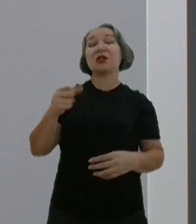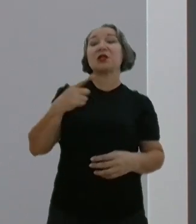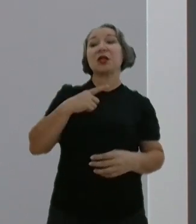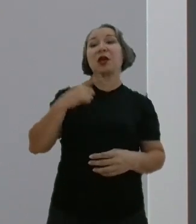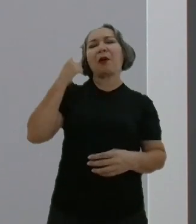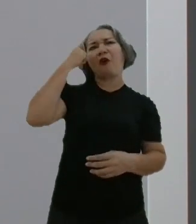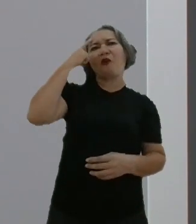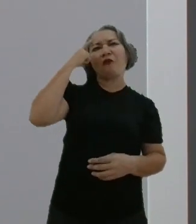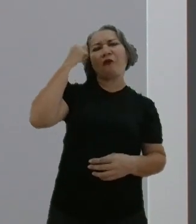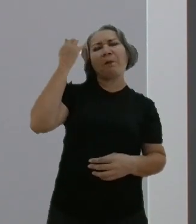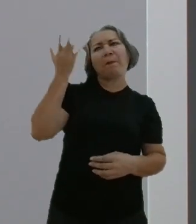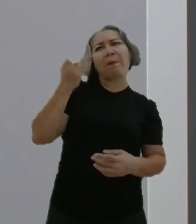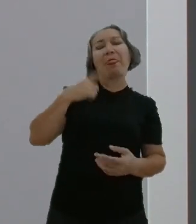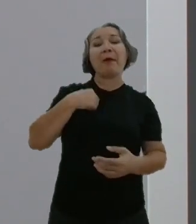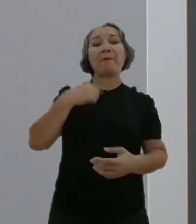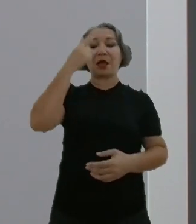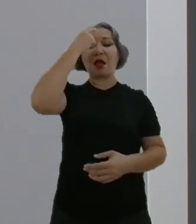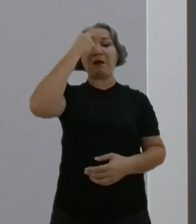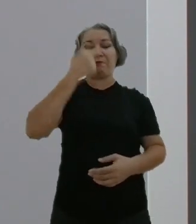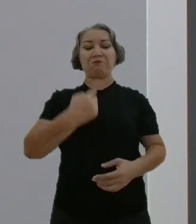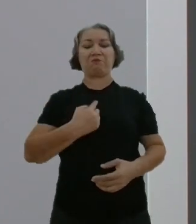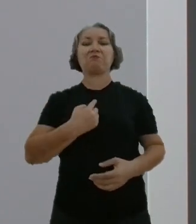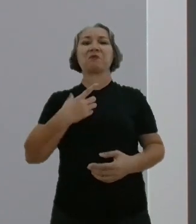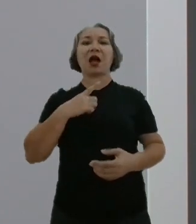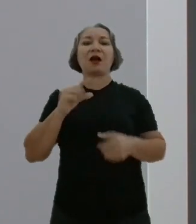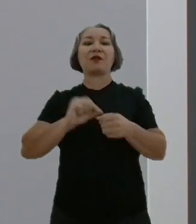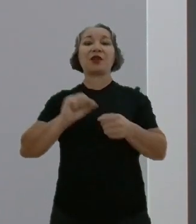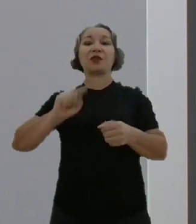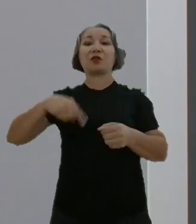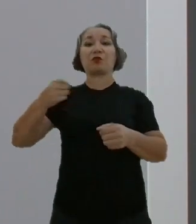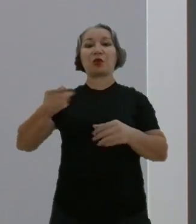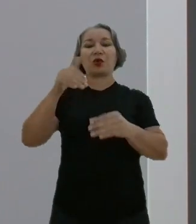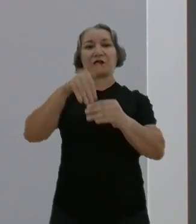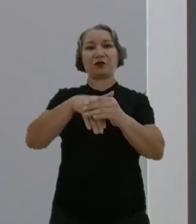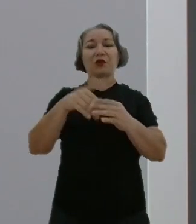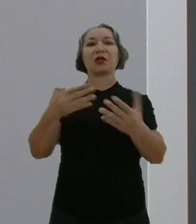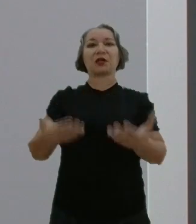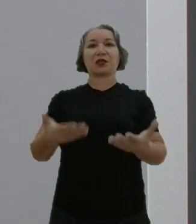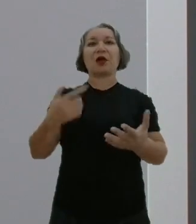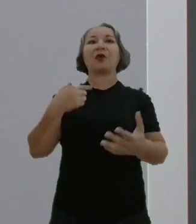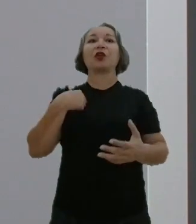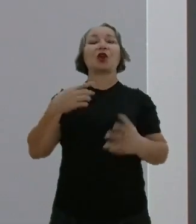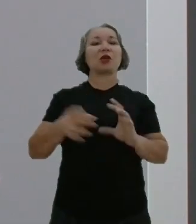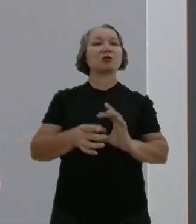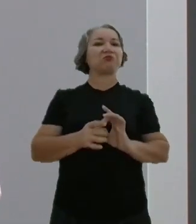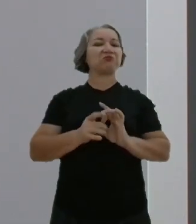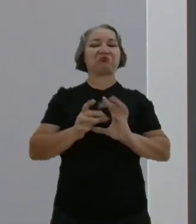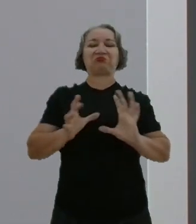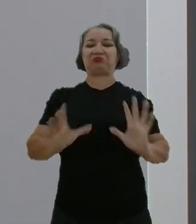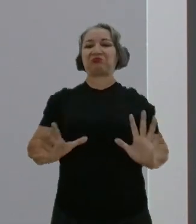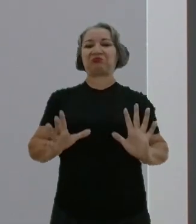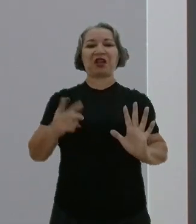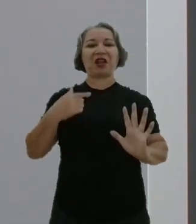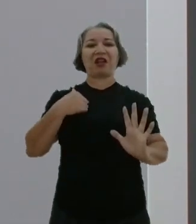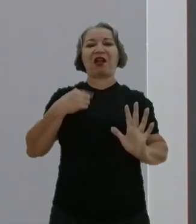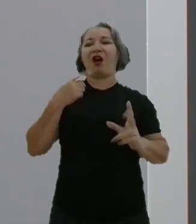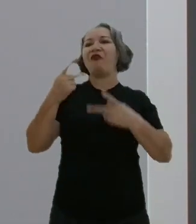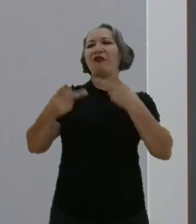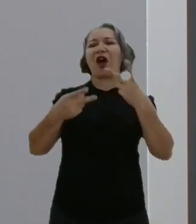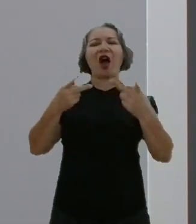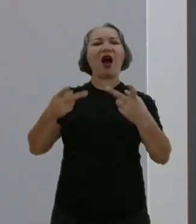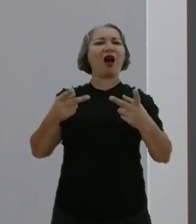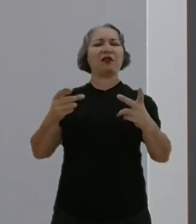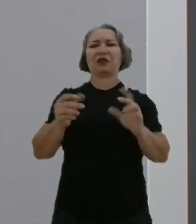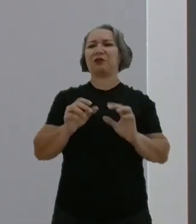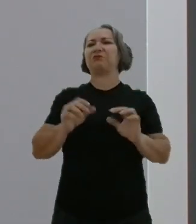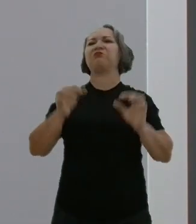nossa imagem criou após a eleição. As pessoas estão vendo que a gente é independente, não mede para falar no sentido positivo